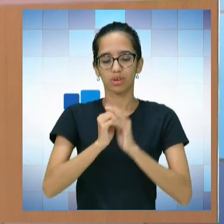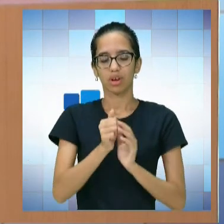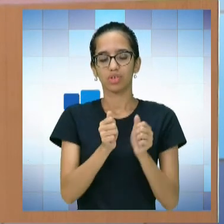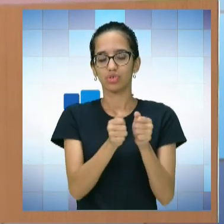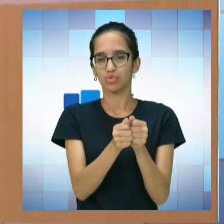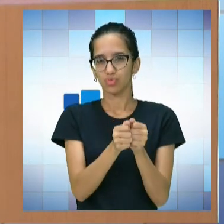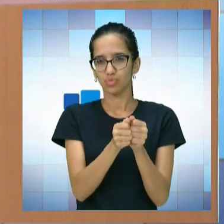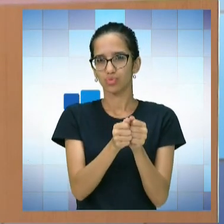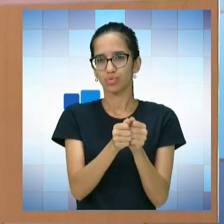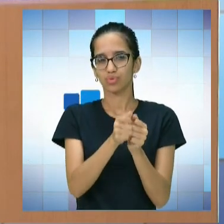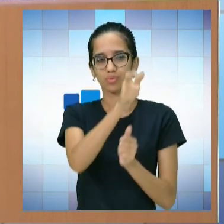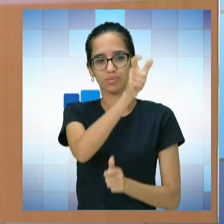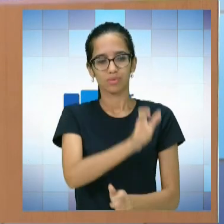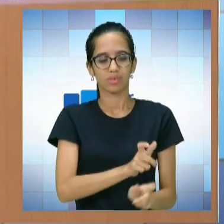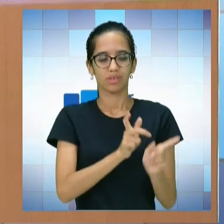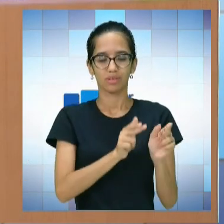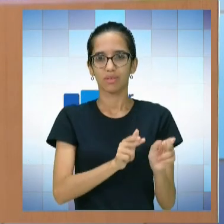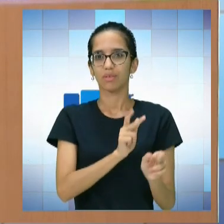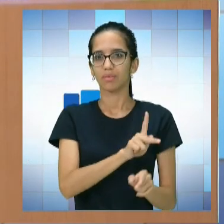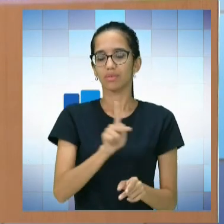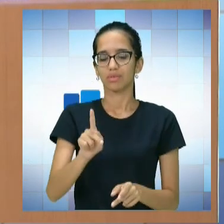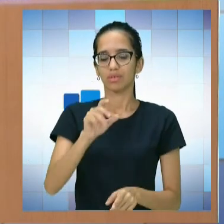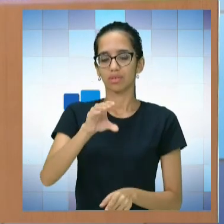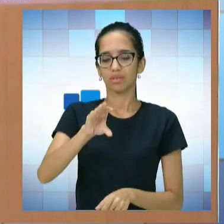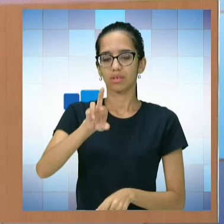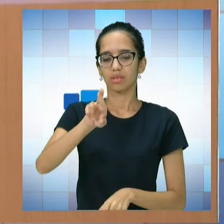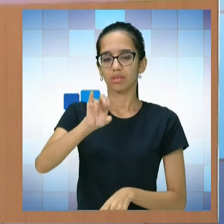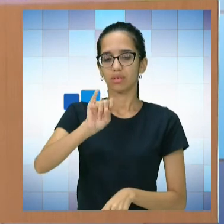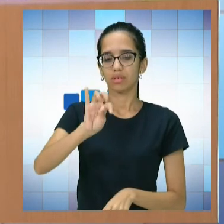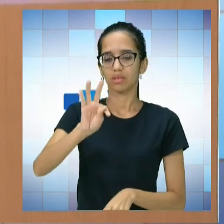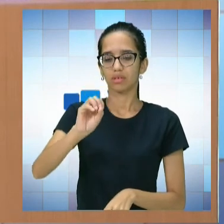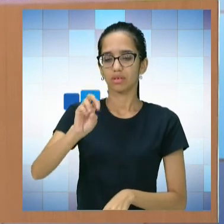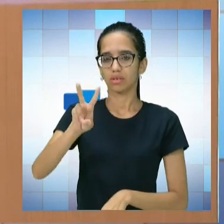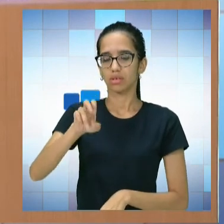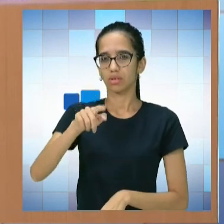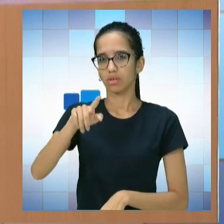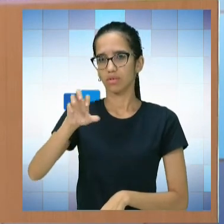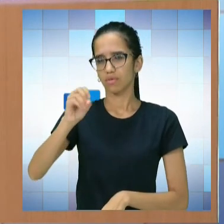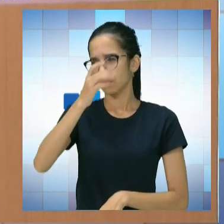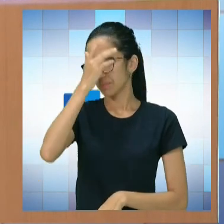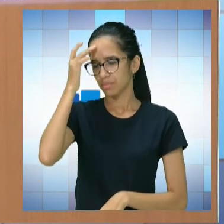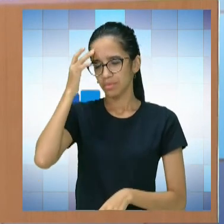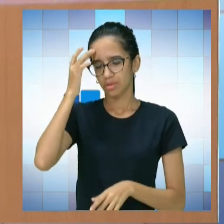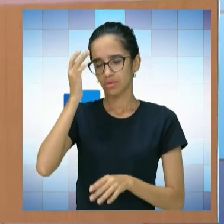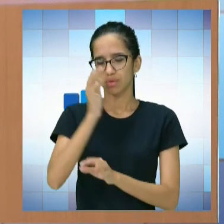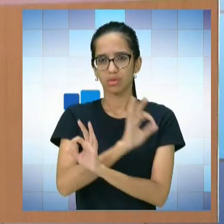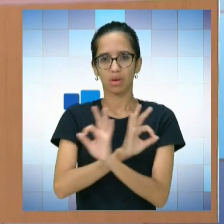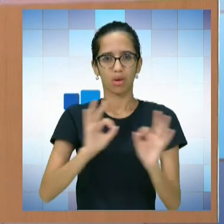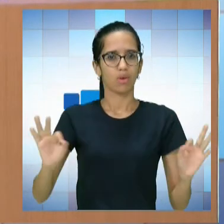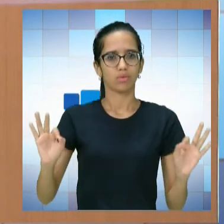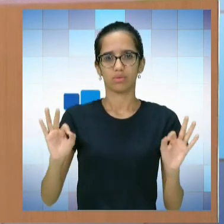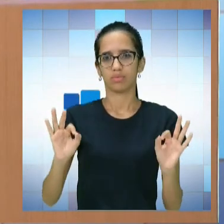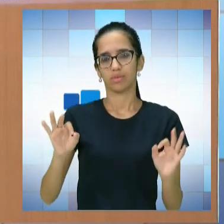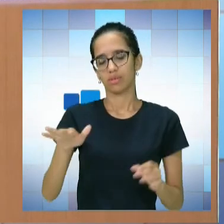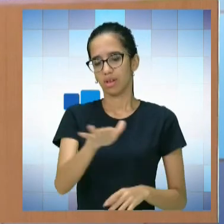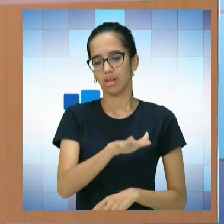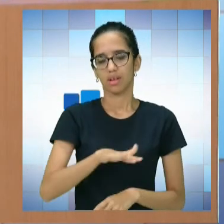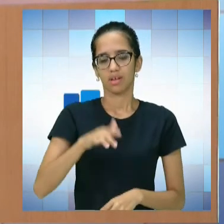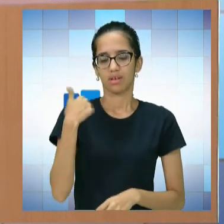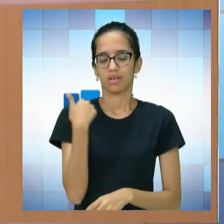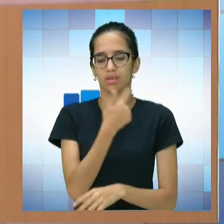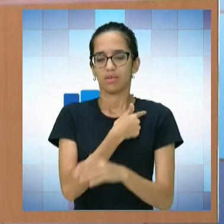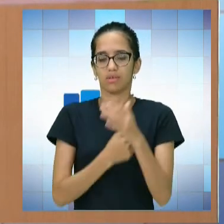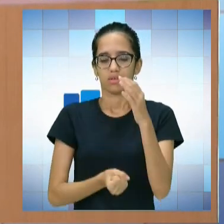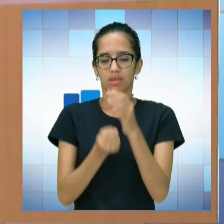escola, pessoas como o professor Cristóvão. Nós temos muita gente competente lá na área e, quando falamos na criação do